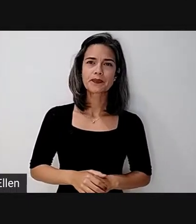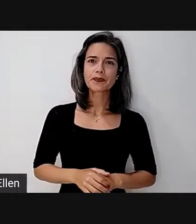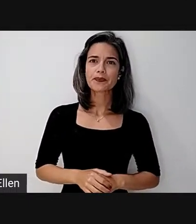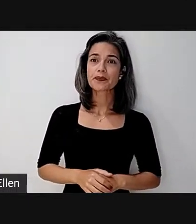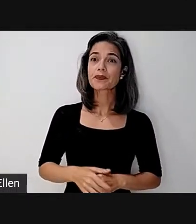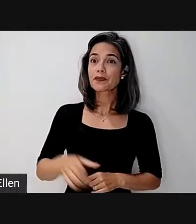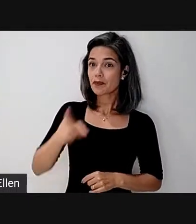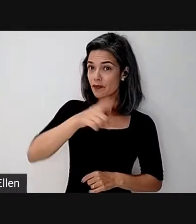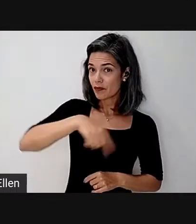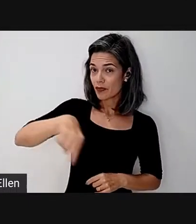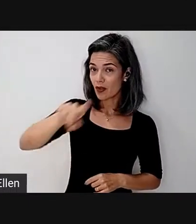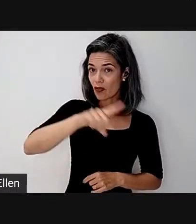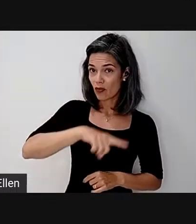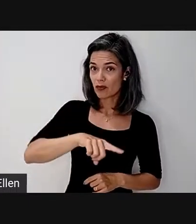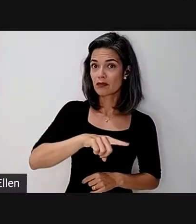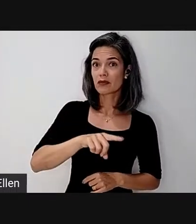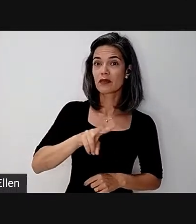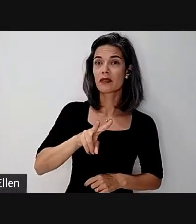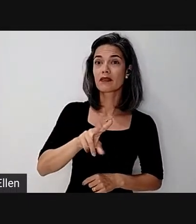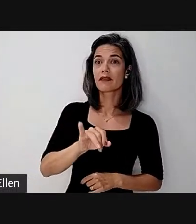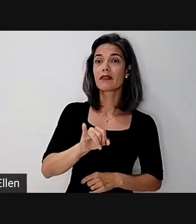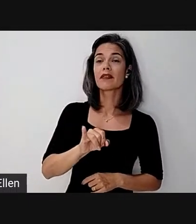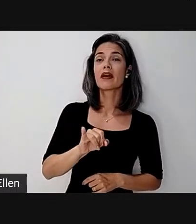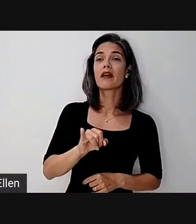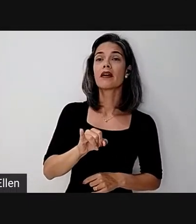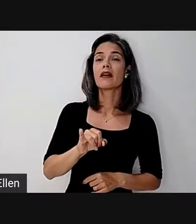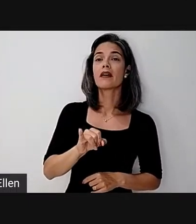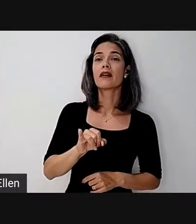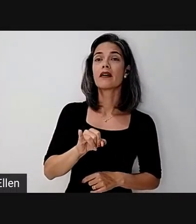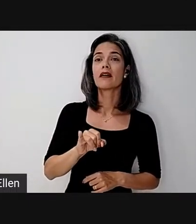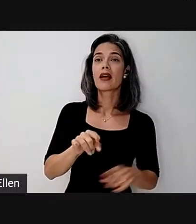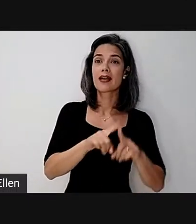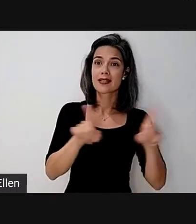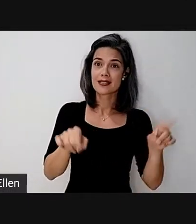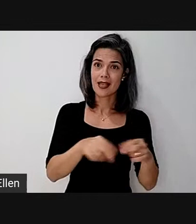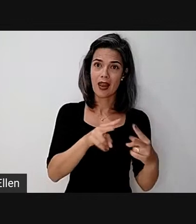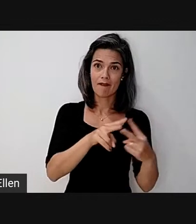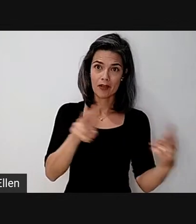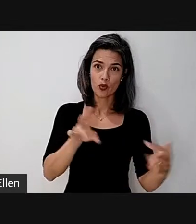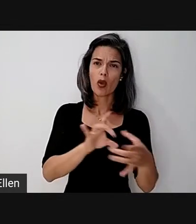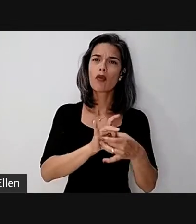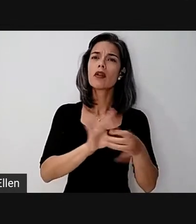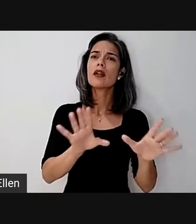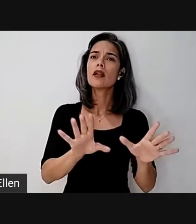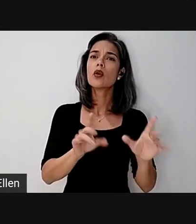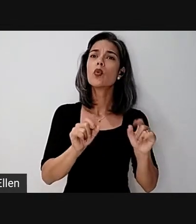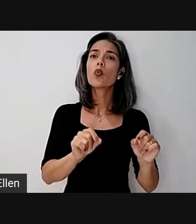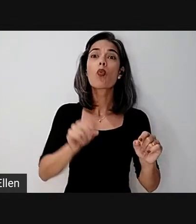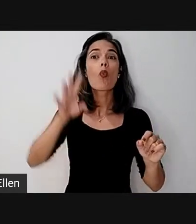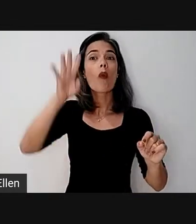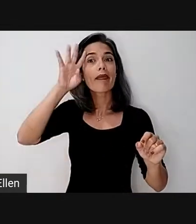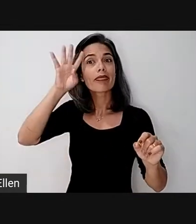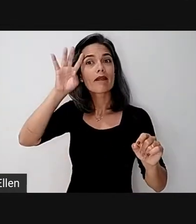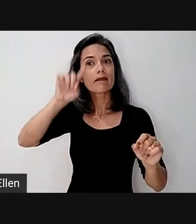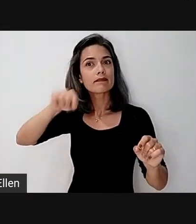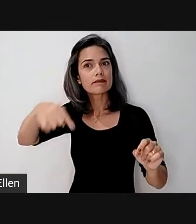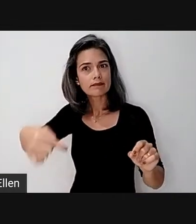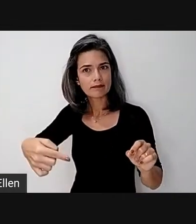vão estar com a sala virtual disponível na quarta-feira.